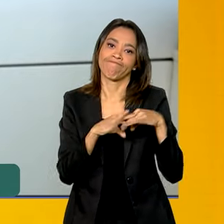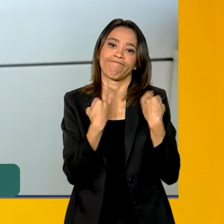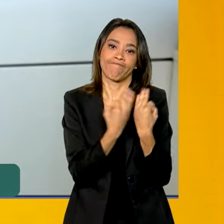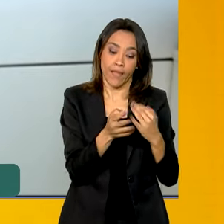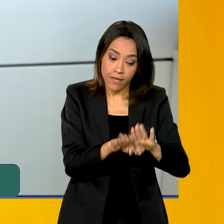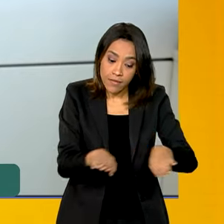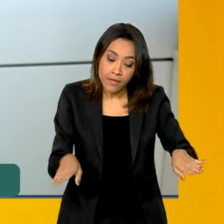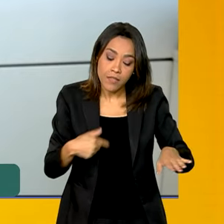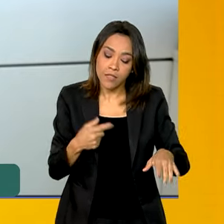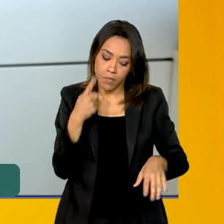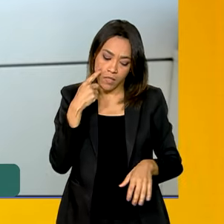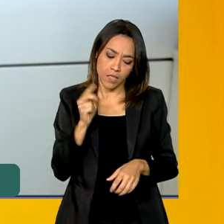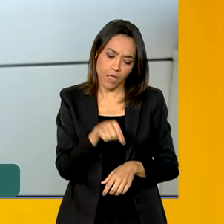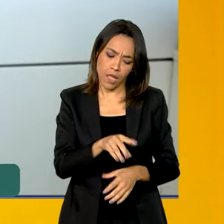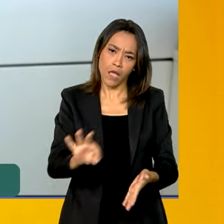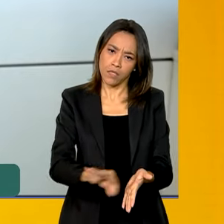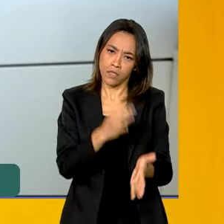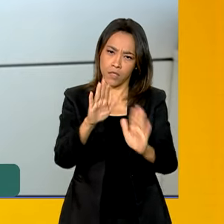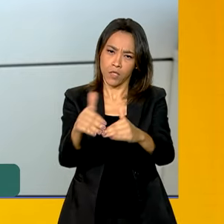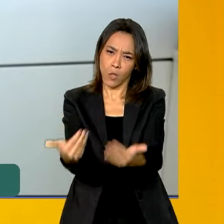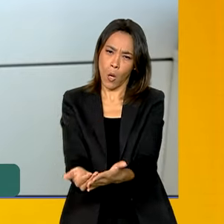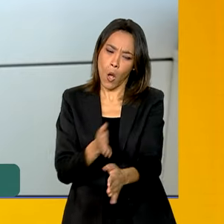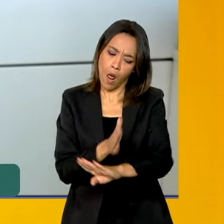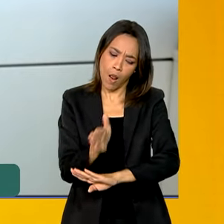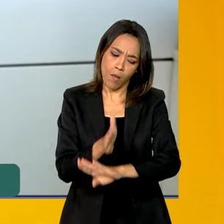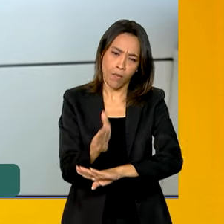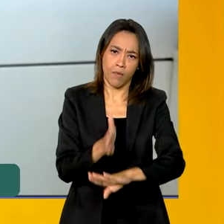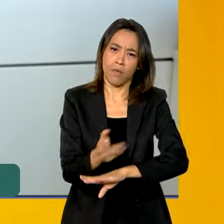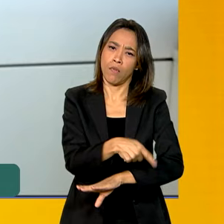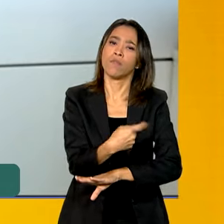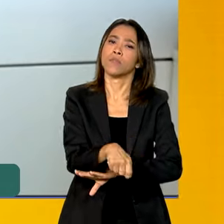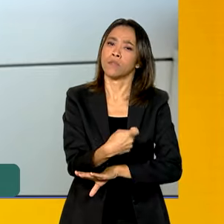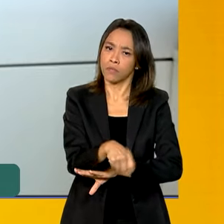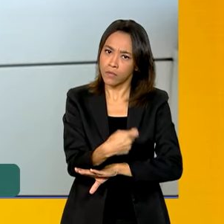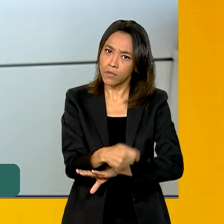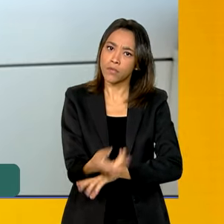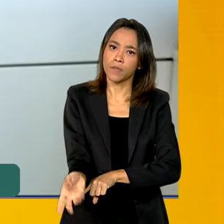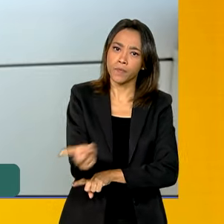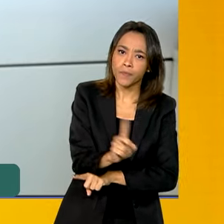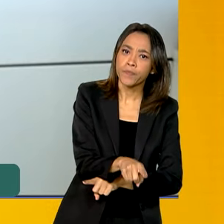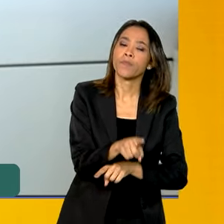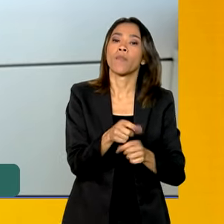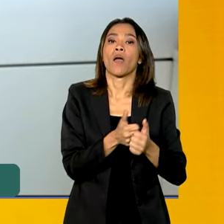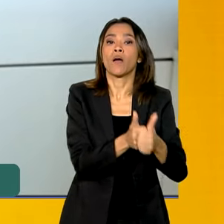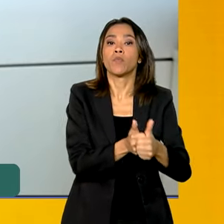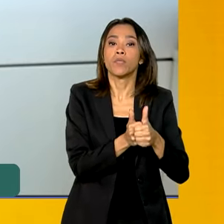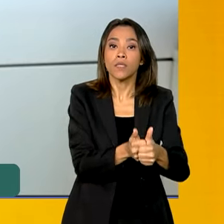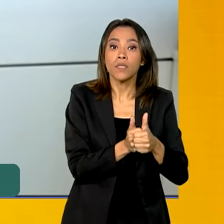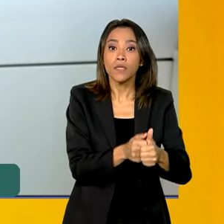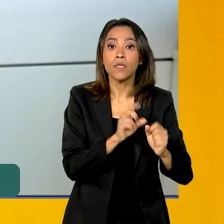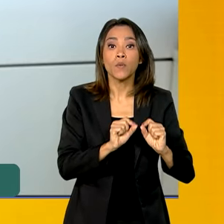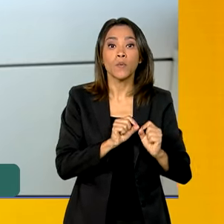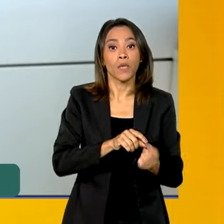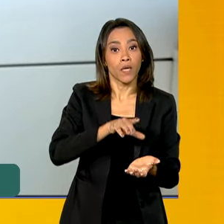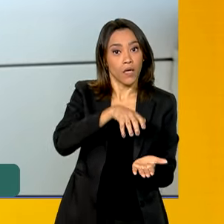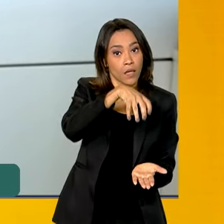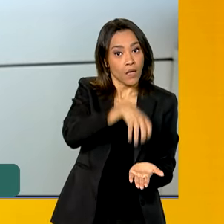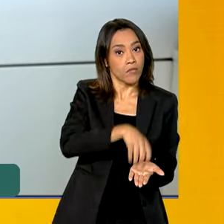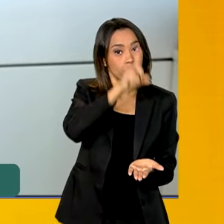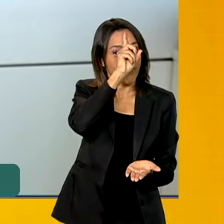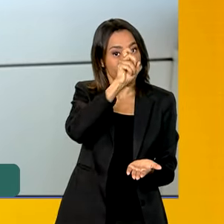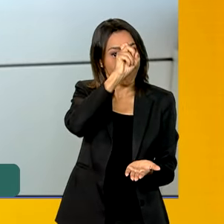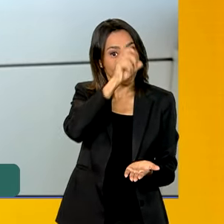crianças precisam estar matriculadas, frequentando as escolas, precisam ter acompanhamento das unidades básicas de saúde.